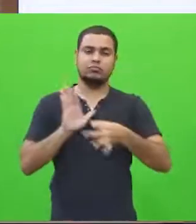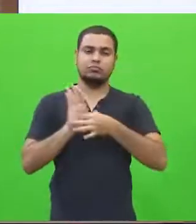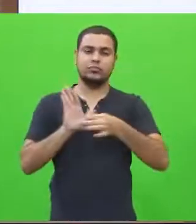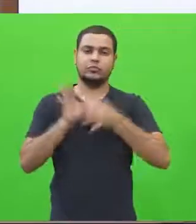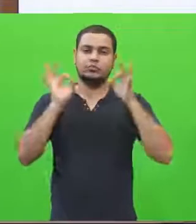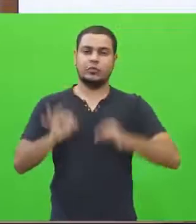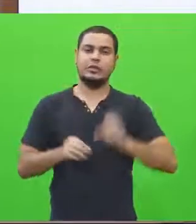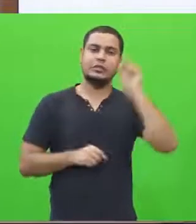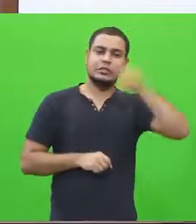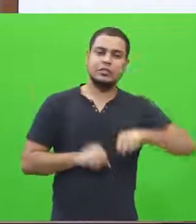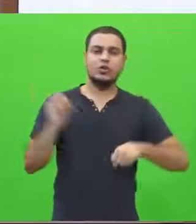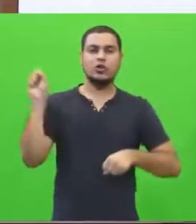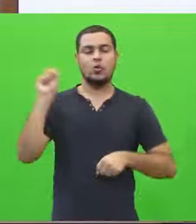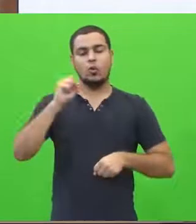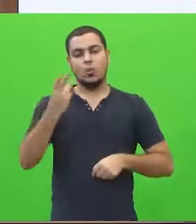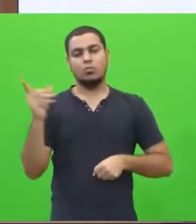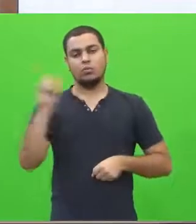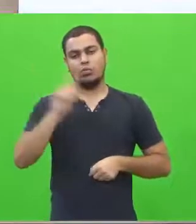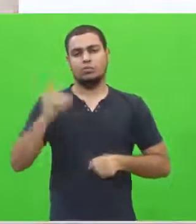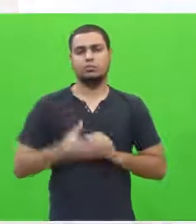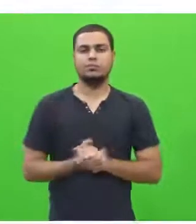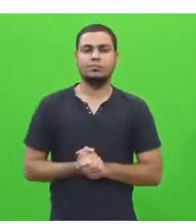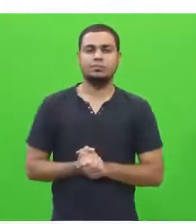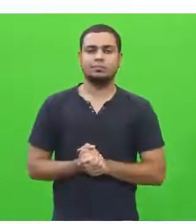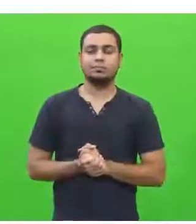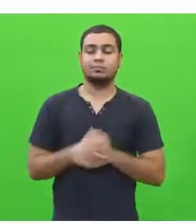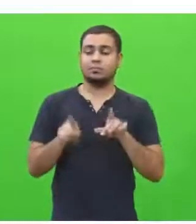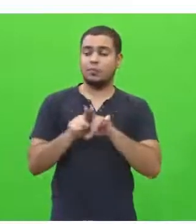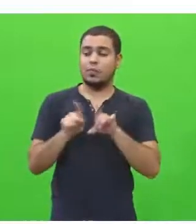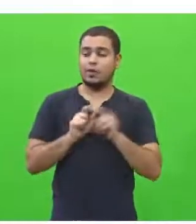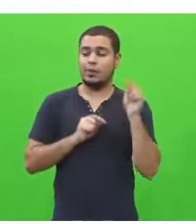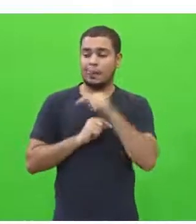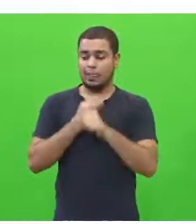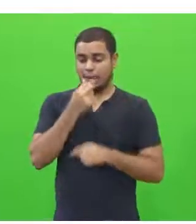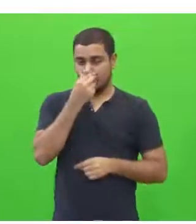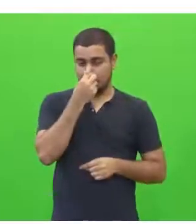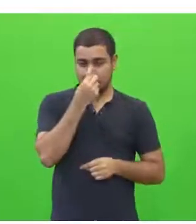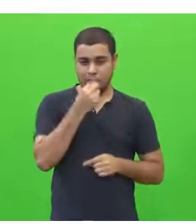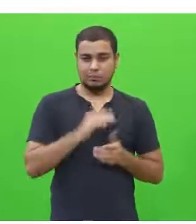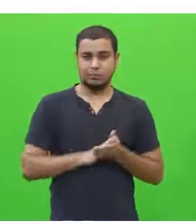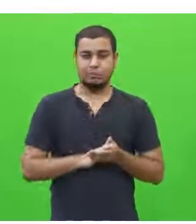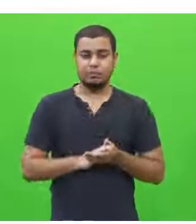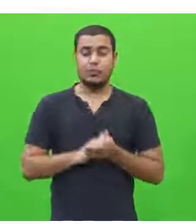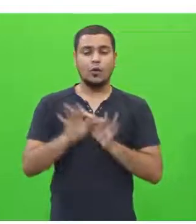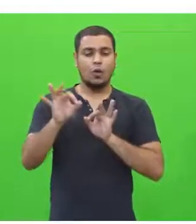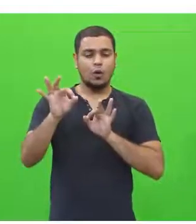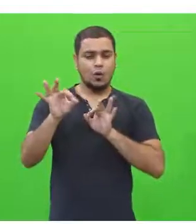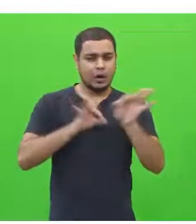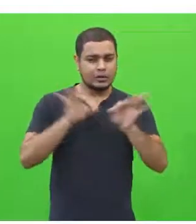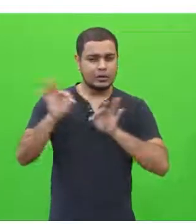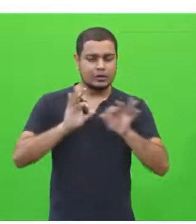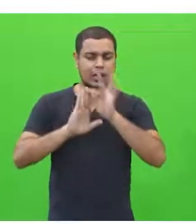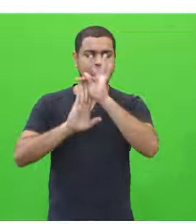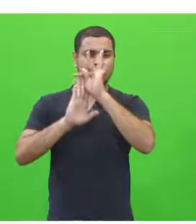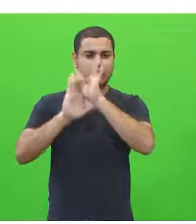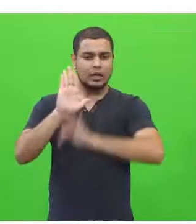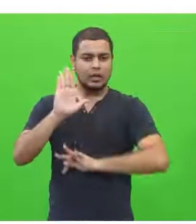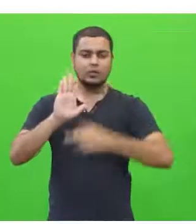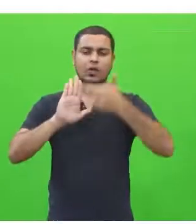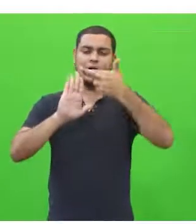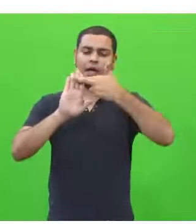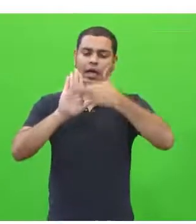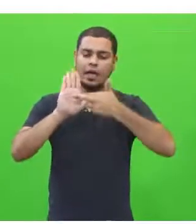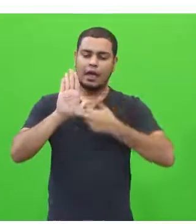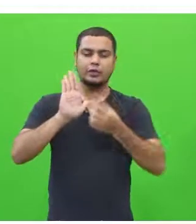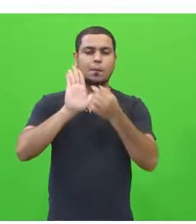apresentado em um tempo. Aí vamos ver ainda nesta cartela. Organização do texto, regras de pontuação.